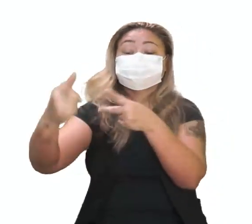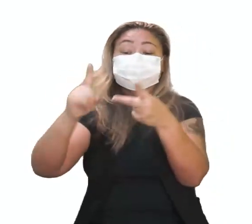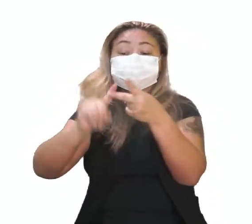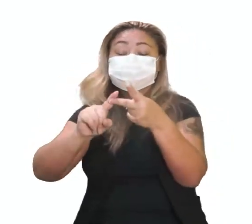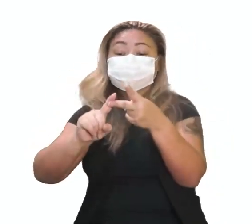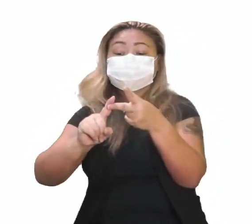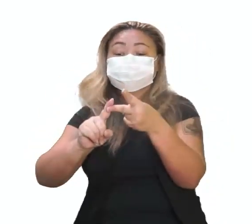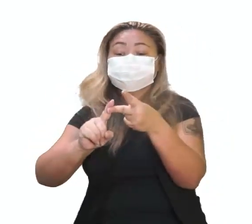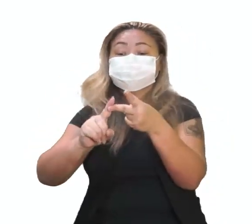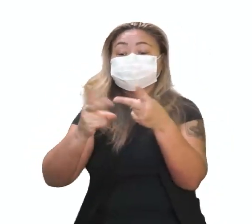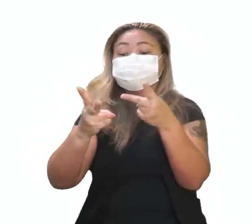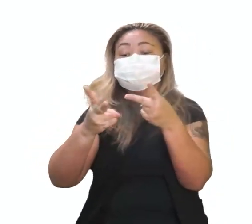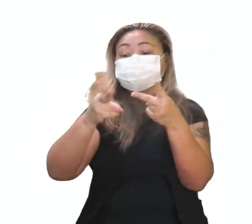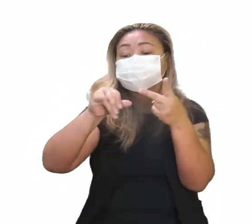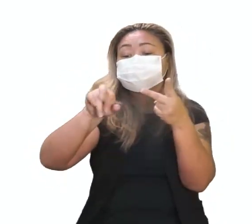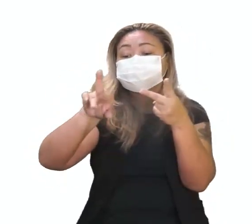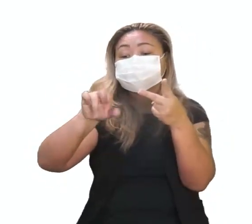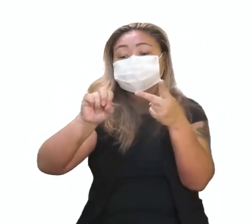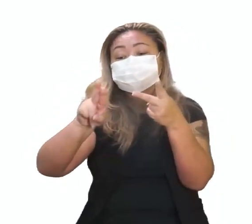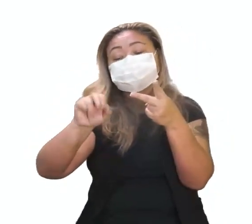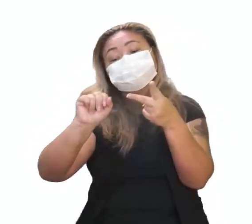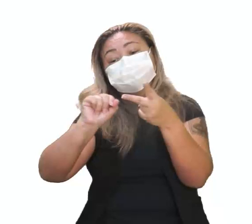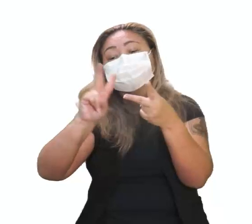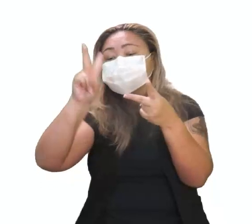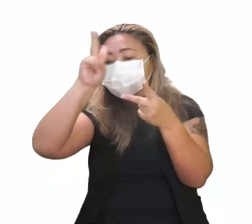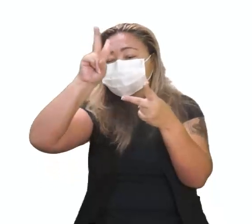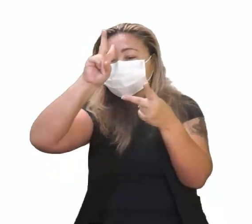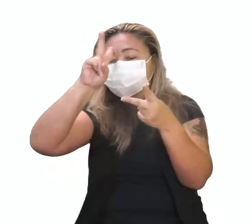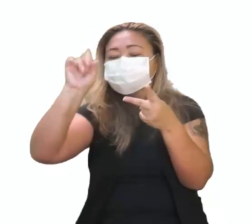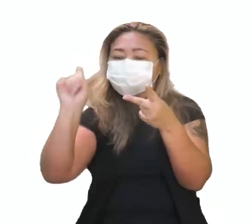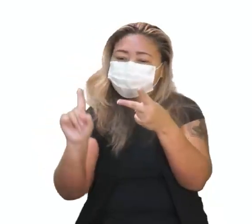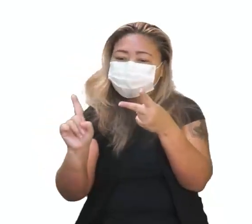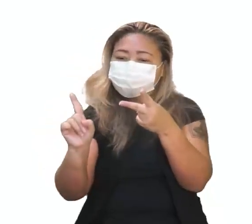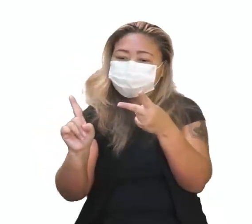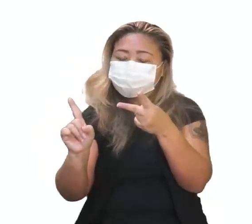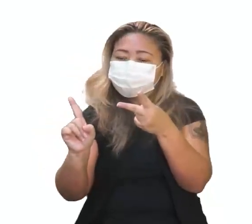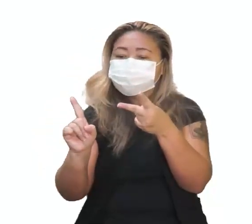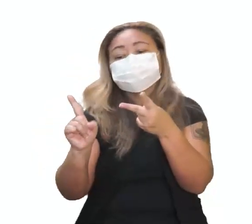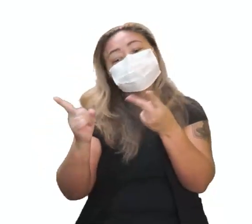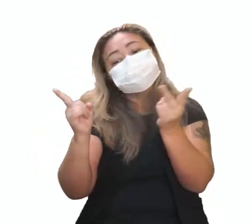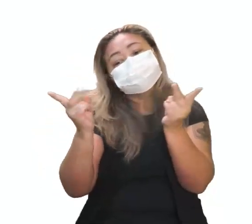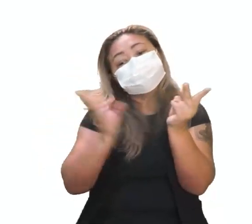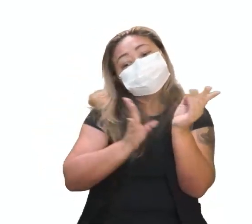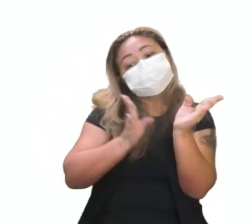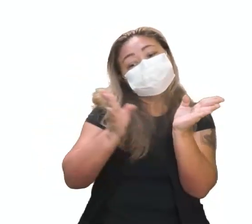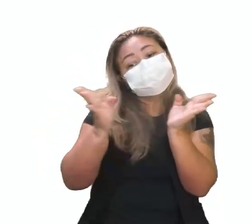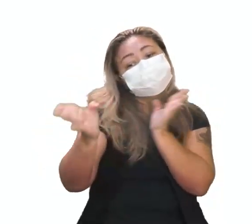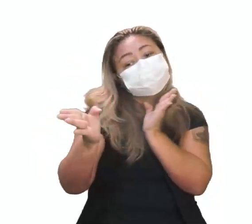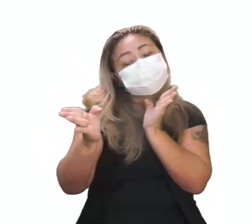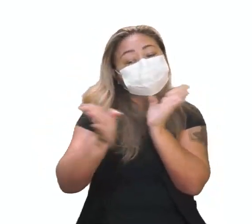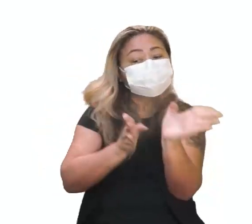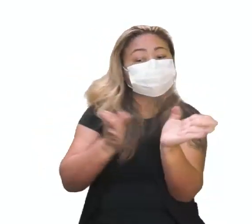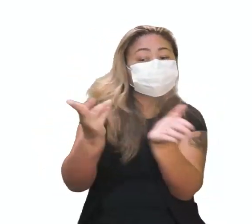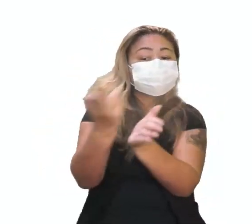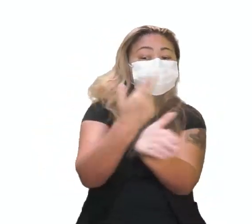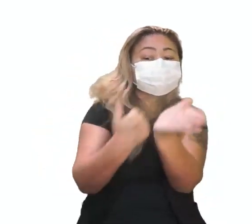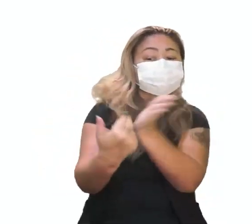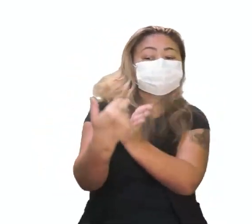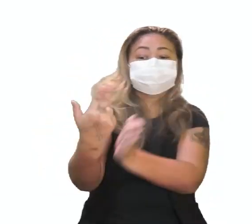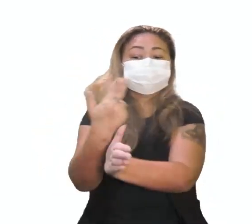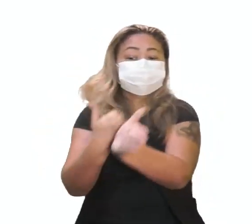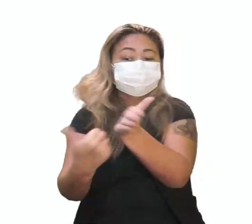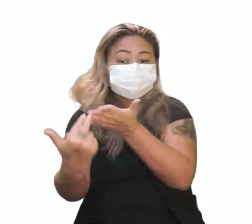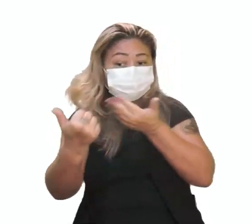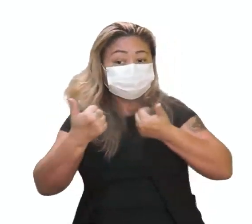outro com o vírus do mosaico tabaico. Lembram dele? Você pode fazer um ou o outro,